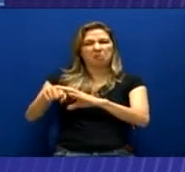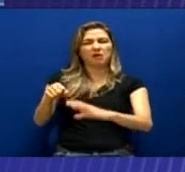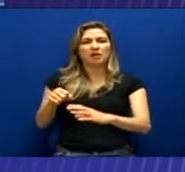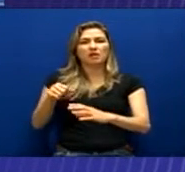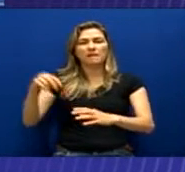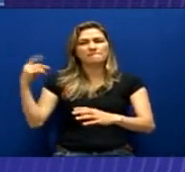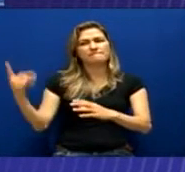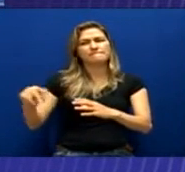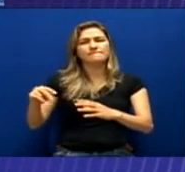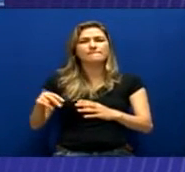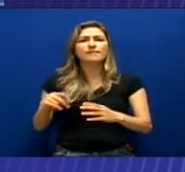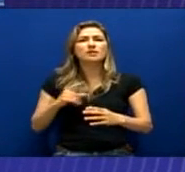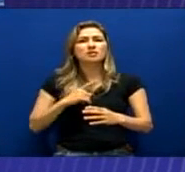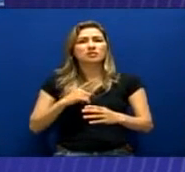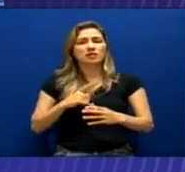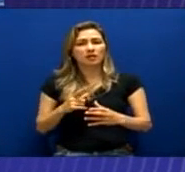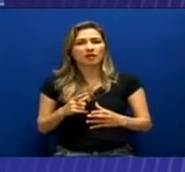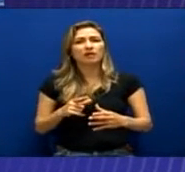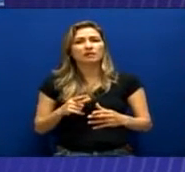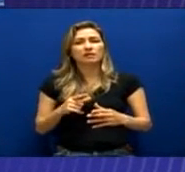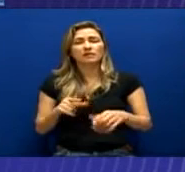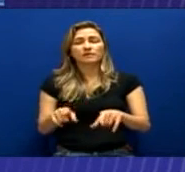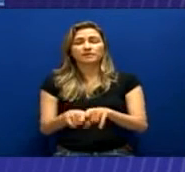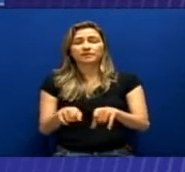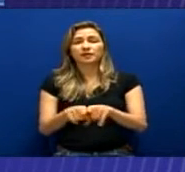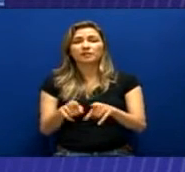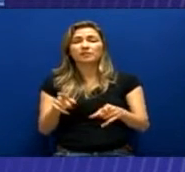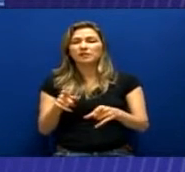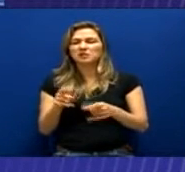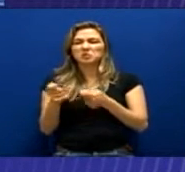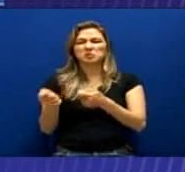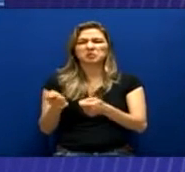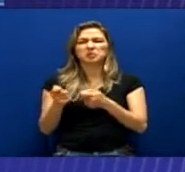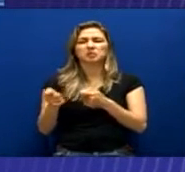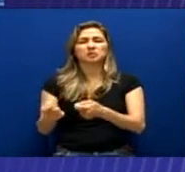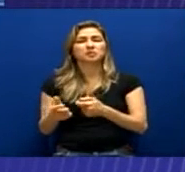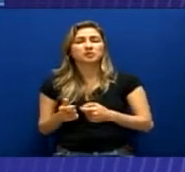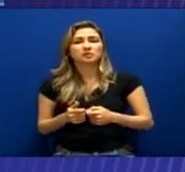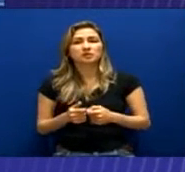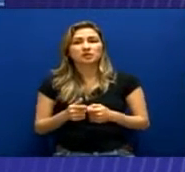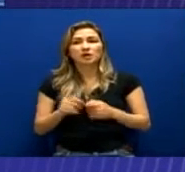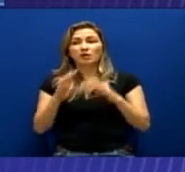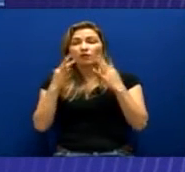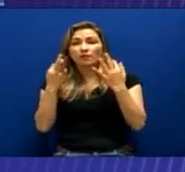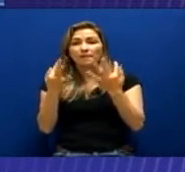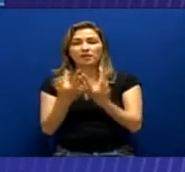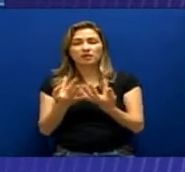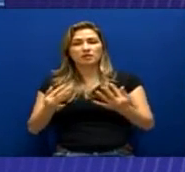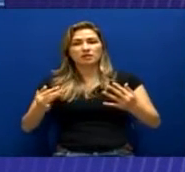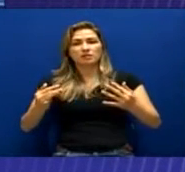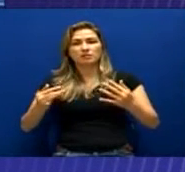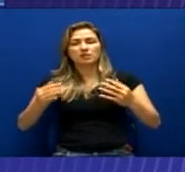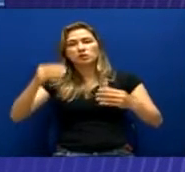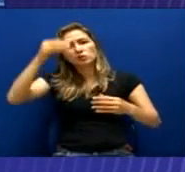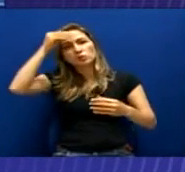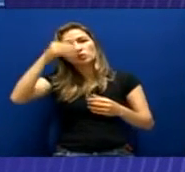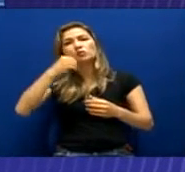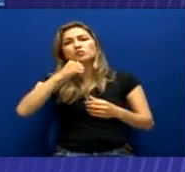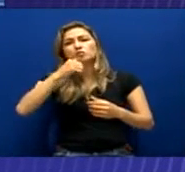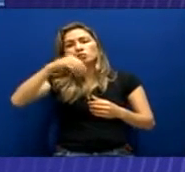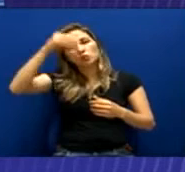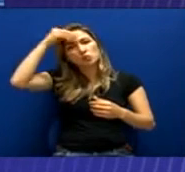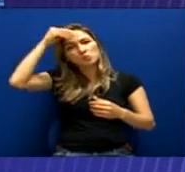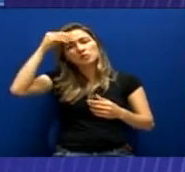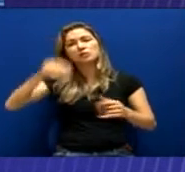sobrinhas e teve seu casamento desfeito em função do sistema. Sob tortura, sobrevive com a ajuda da mãe e auxílio doença.